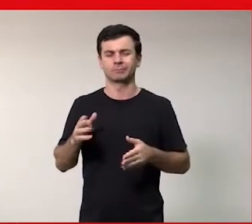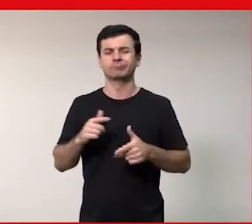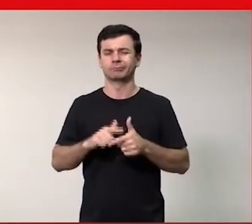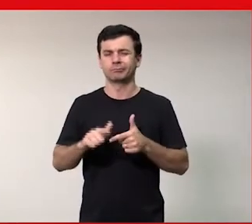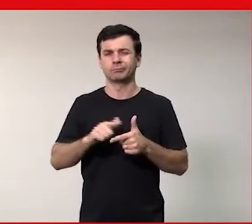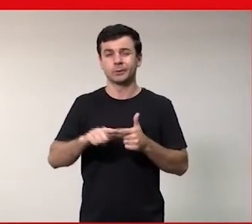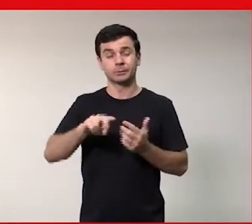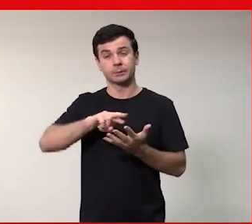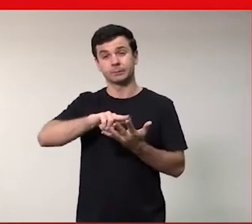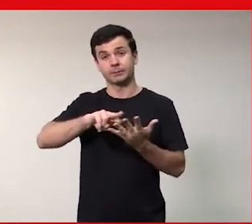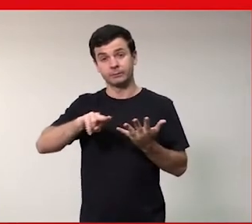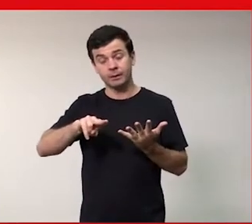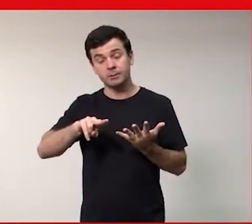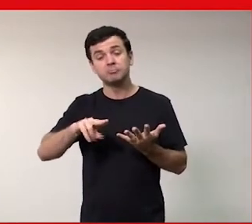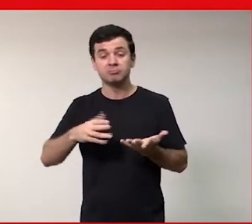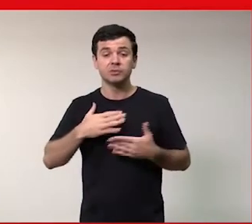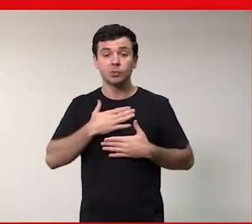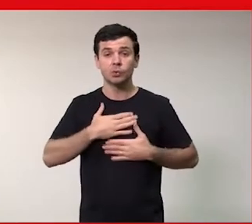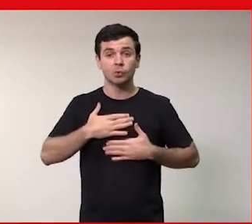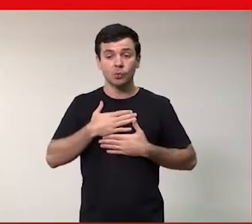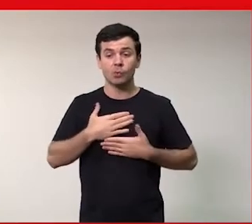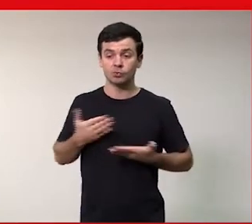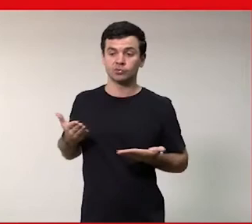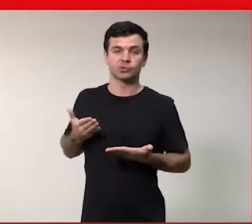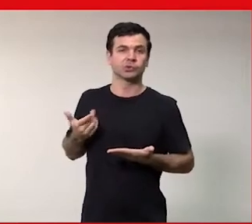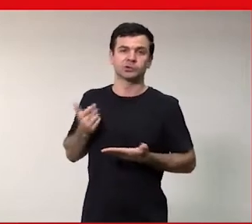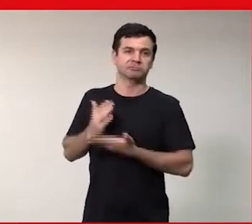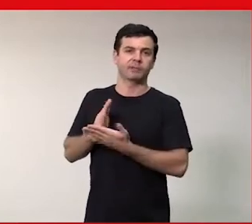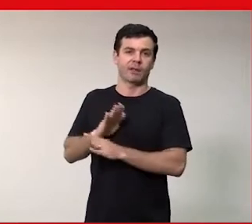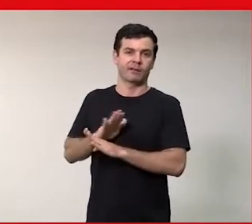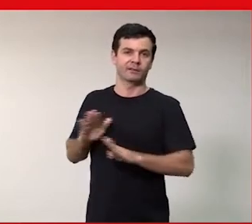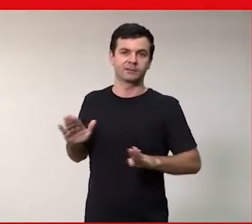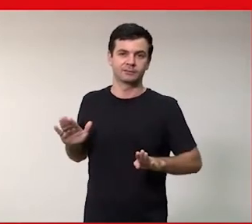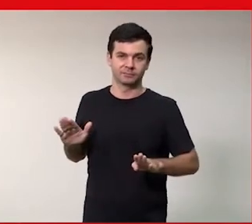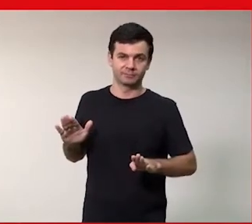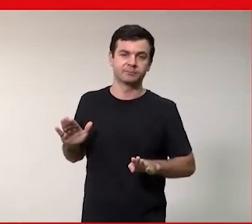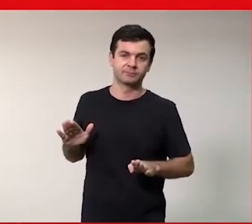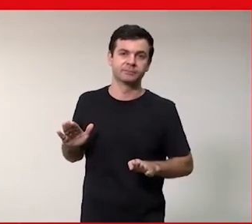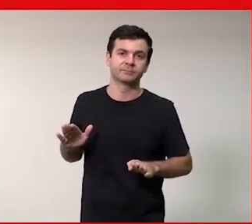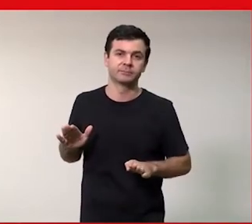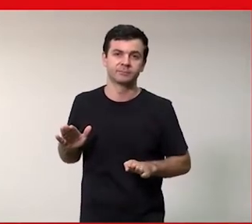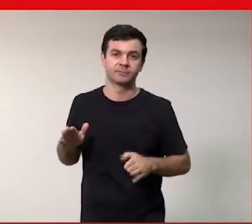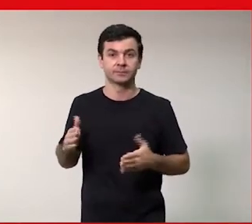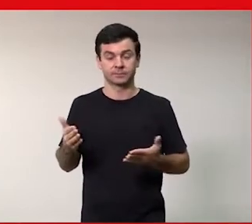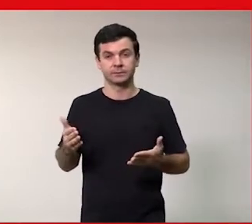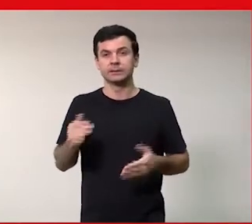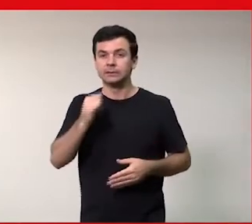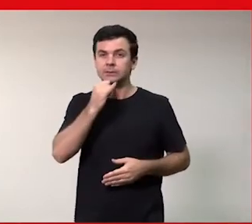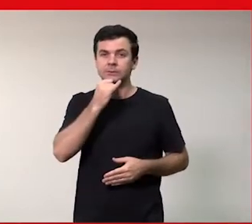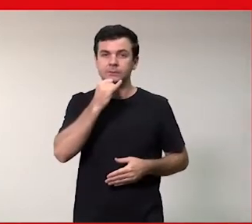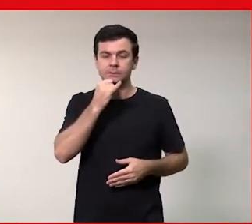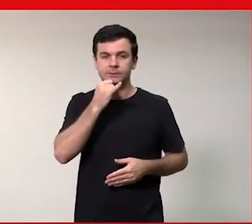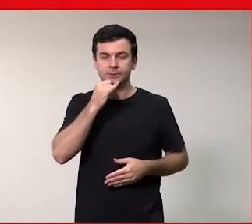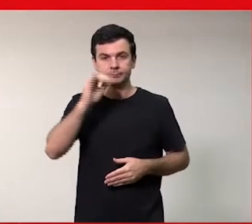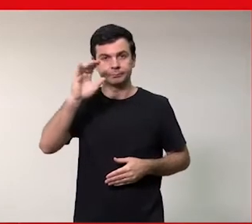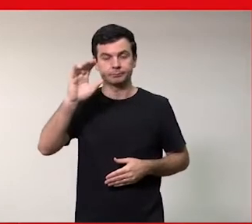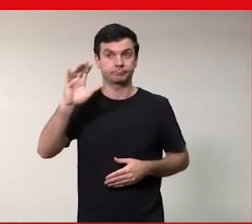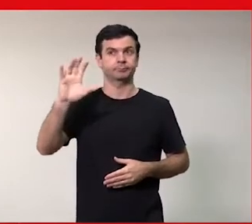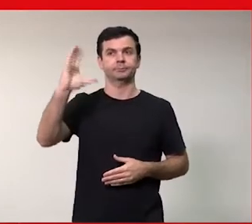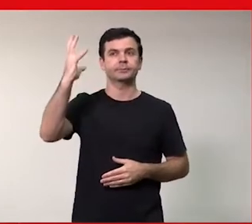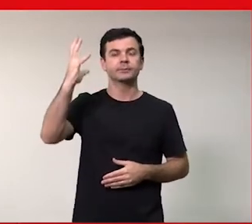eu fico feliz de entender que hoje não existem mais né então um exemplo assim caricato eu